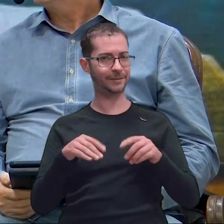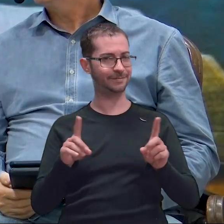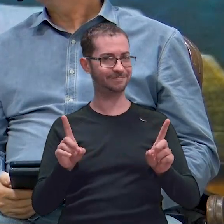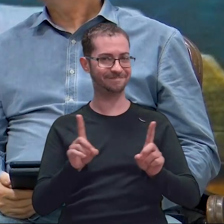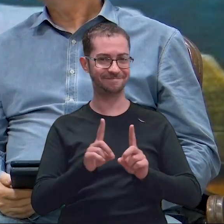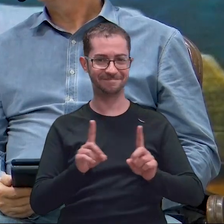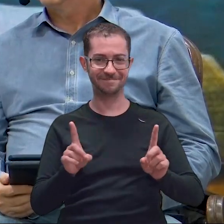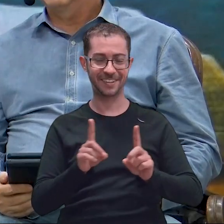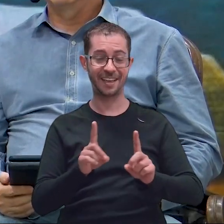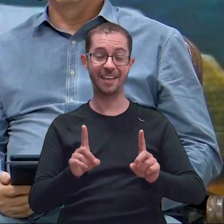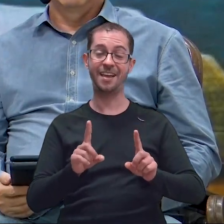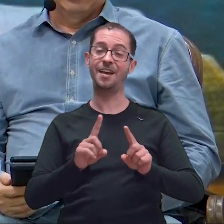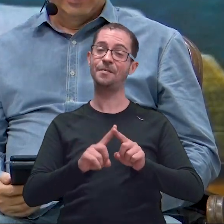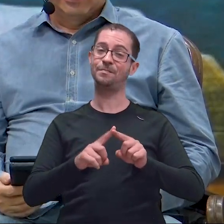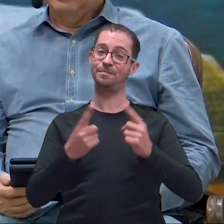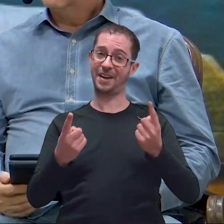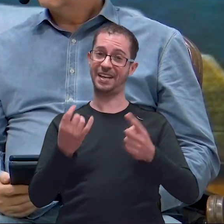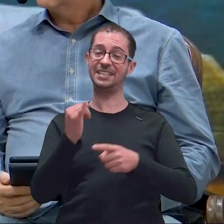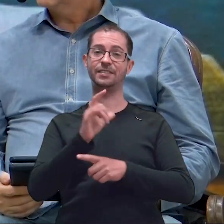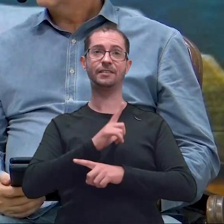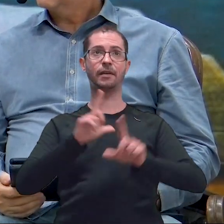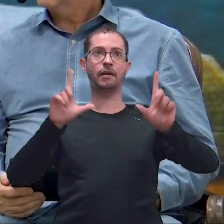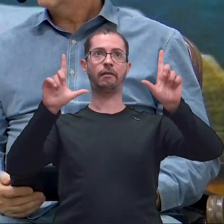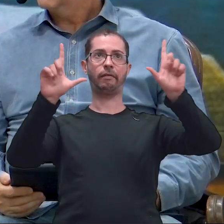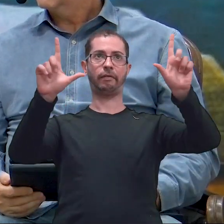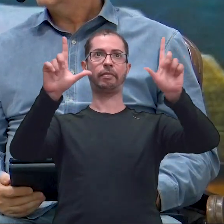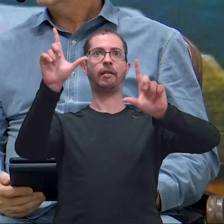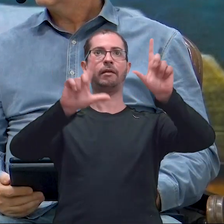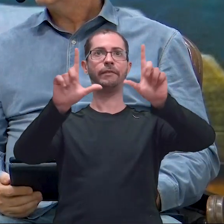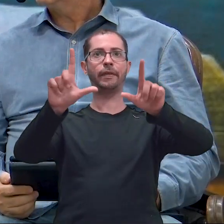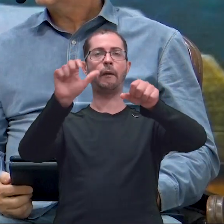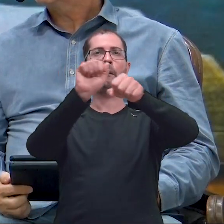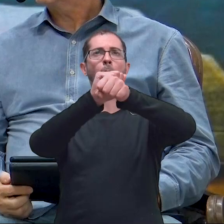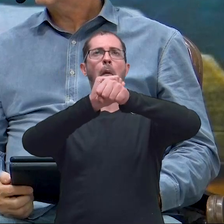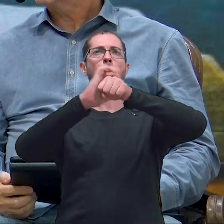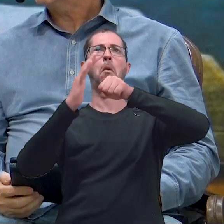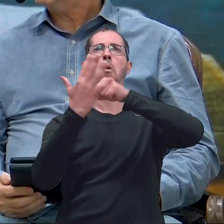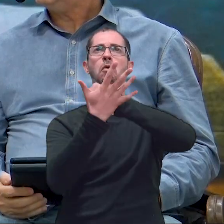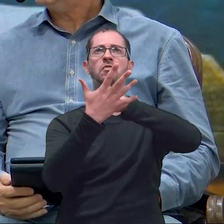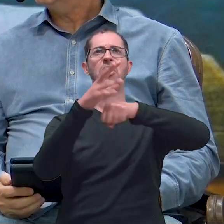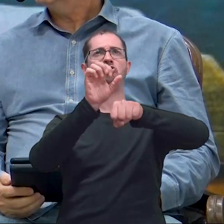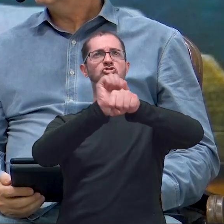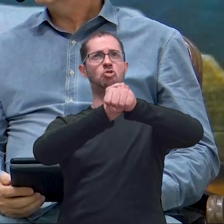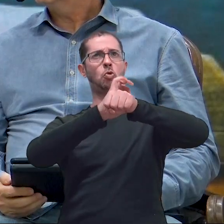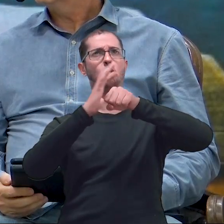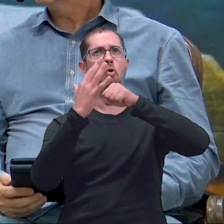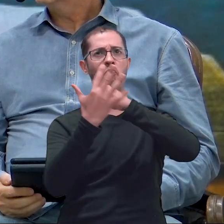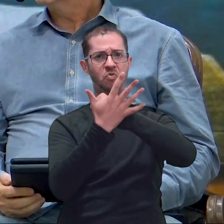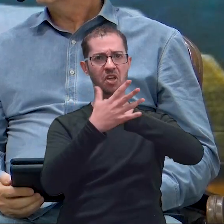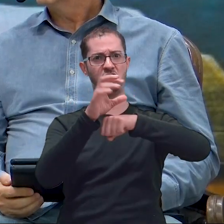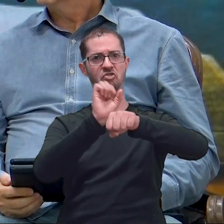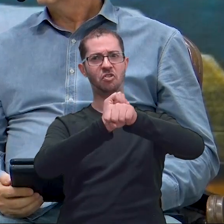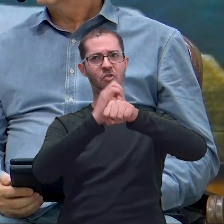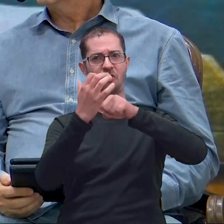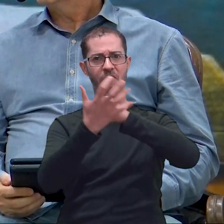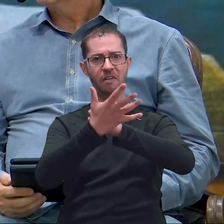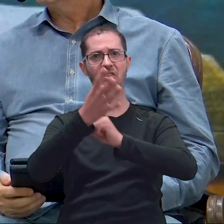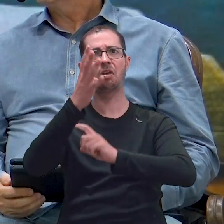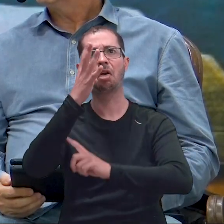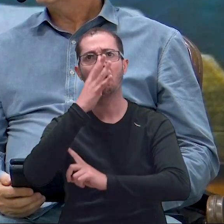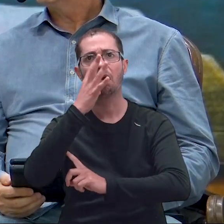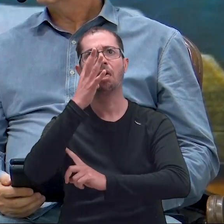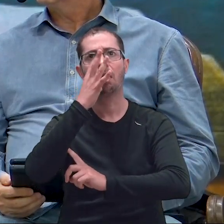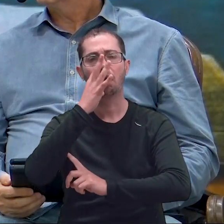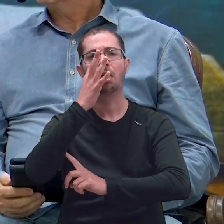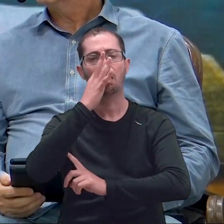você ficar olhando para a tela lá, as notícias, o Covid, né? Não sei se pode falar, mas e tantas coisas, aí você